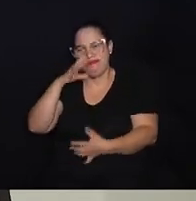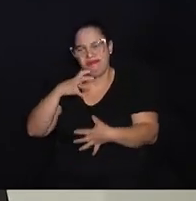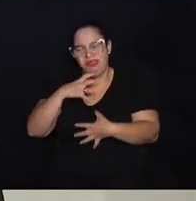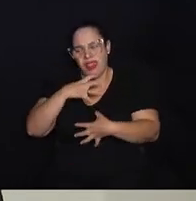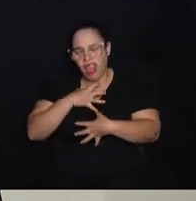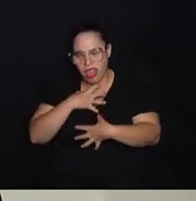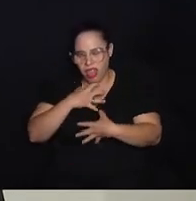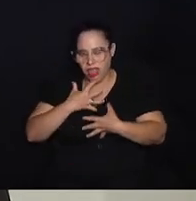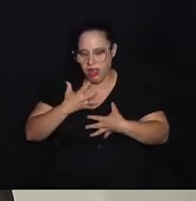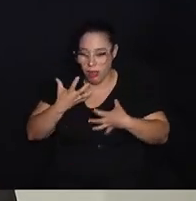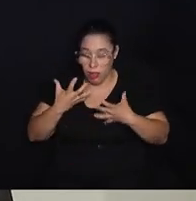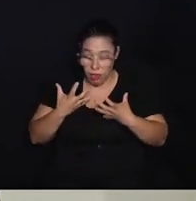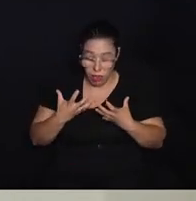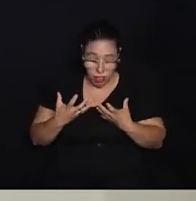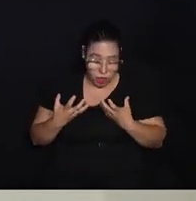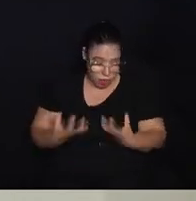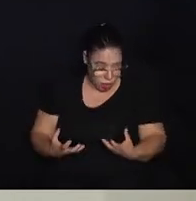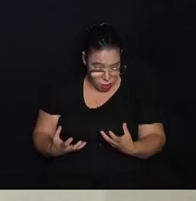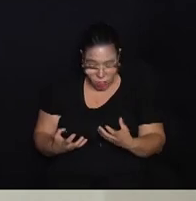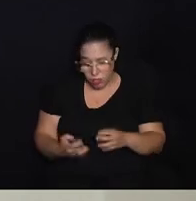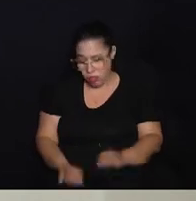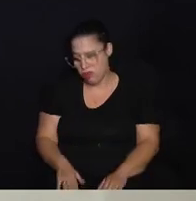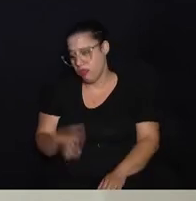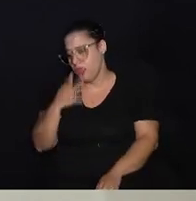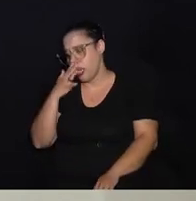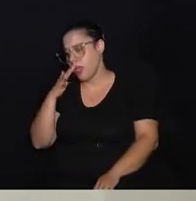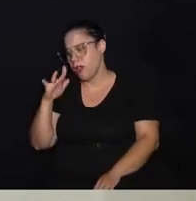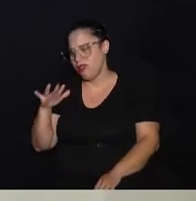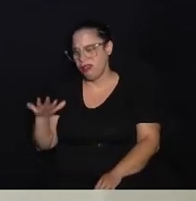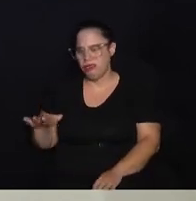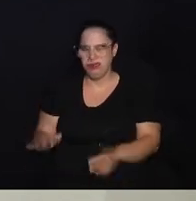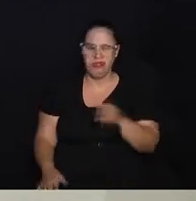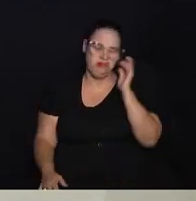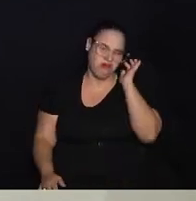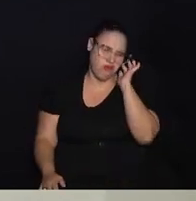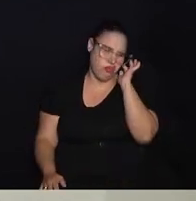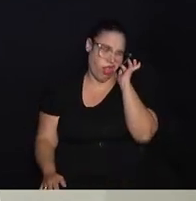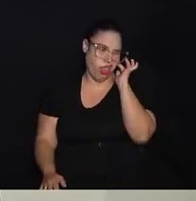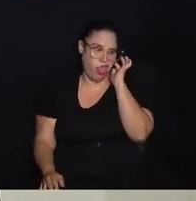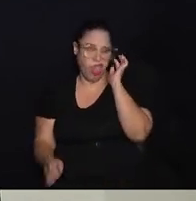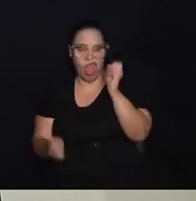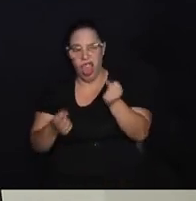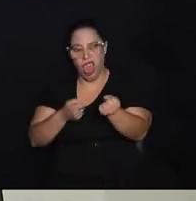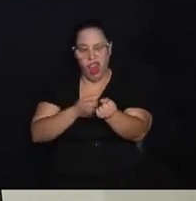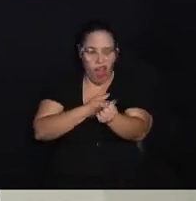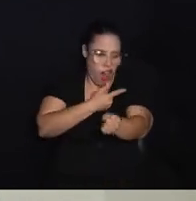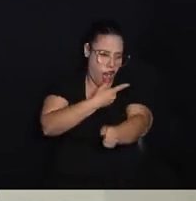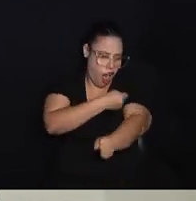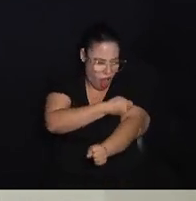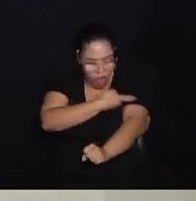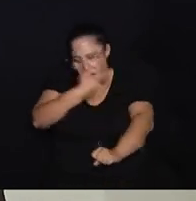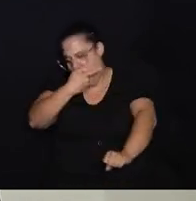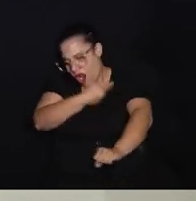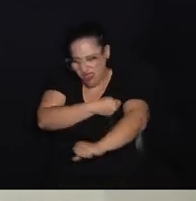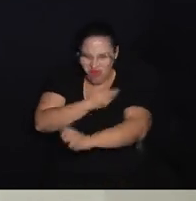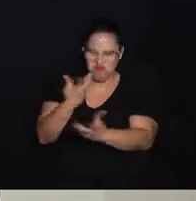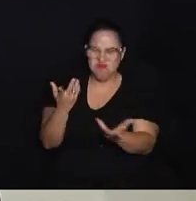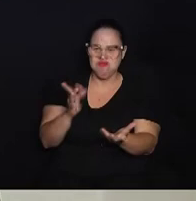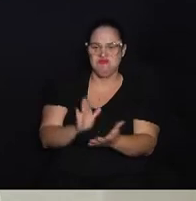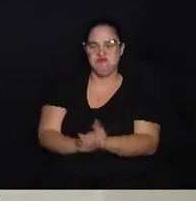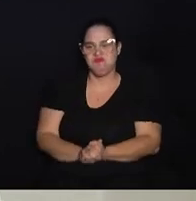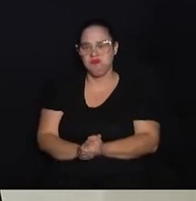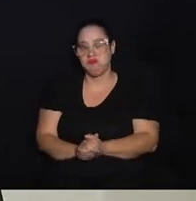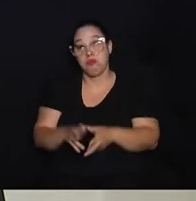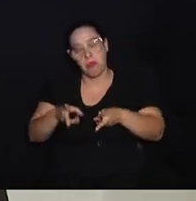pesado, cansativo, as crianças passando por vários procedimentos. Então, daí a gente